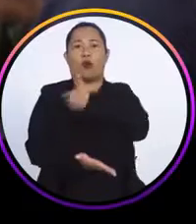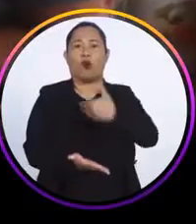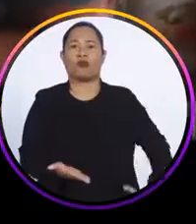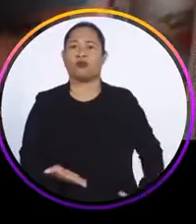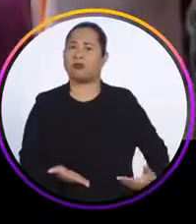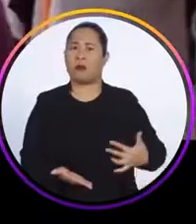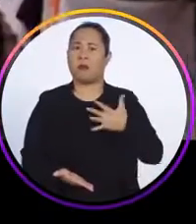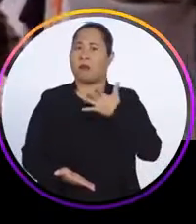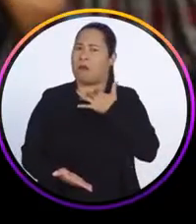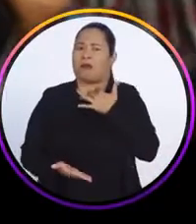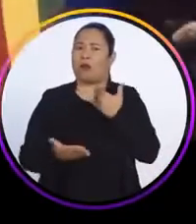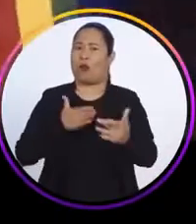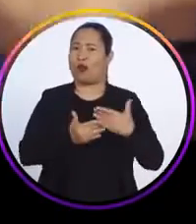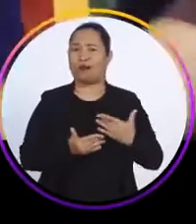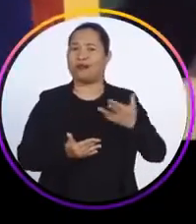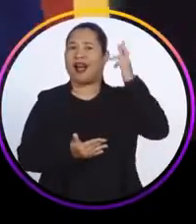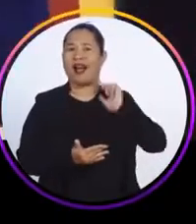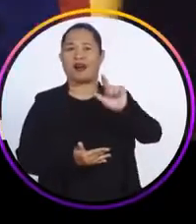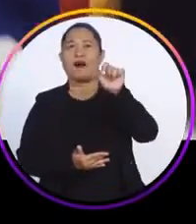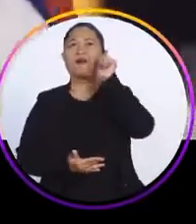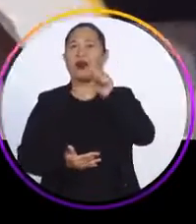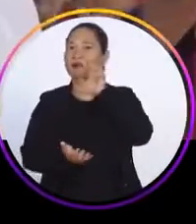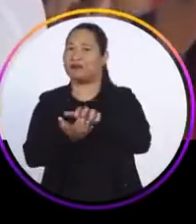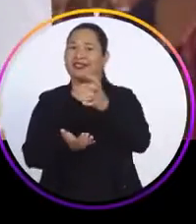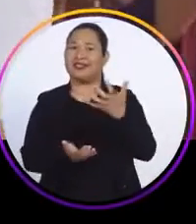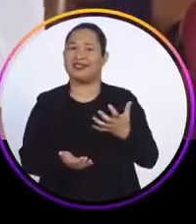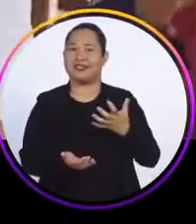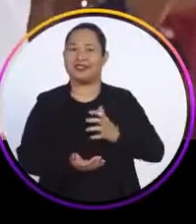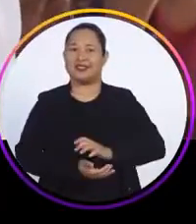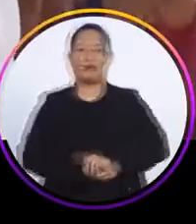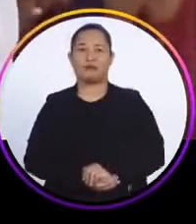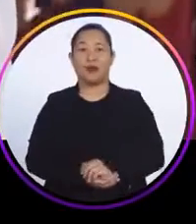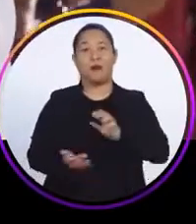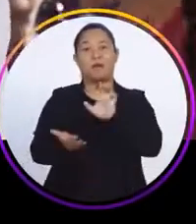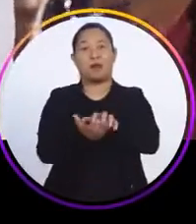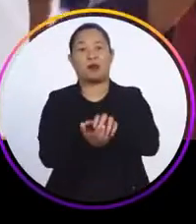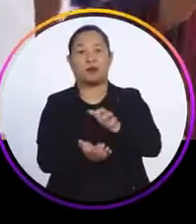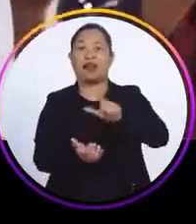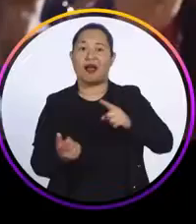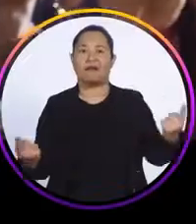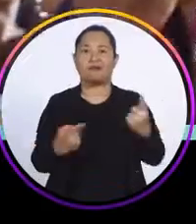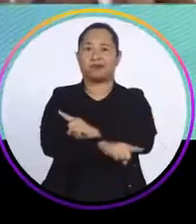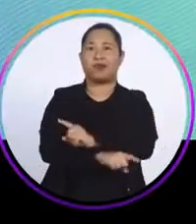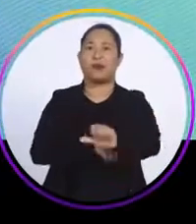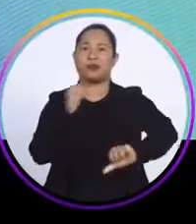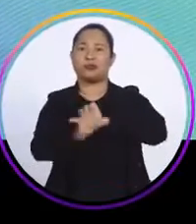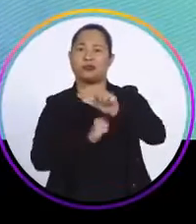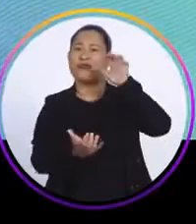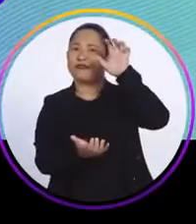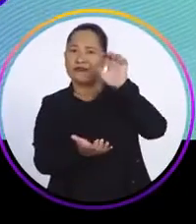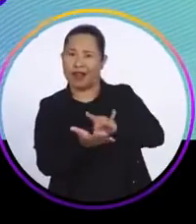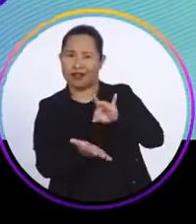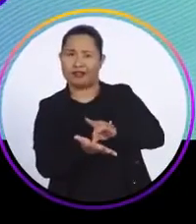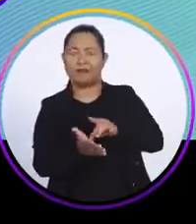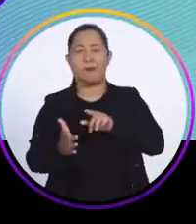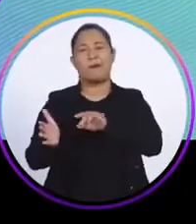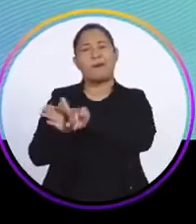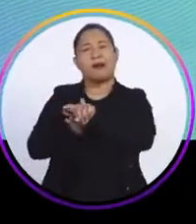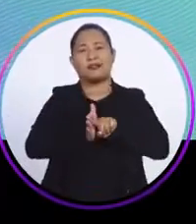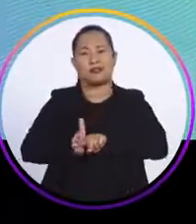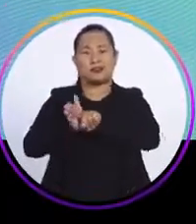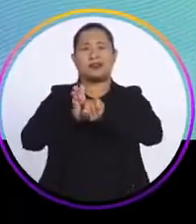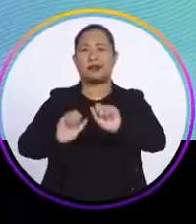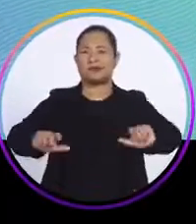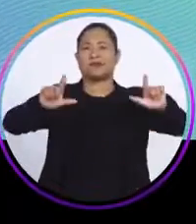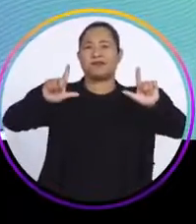governo. Mas não pode ser qualquer uma. Raquel é a mulher que Pernambuco quer. Pernambuco quer virar o jogo e mudar de verdade. Pesquisa real